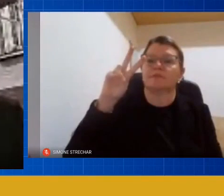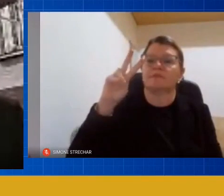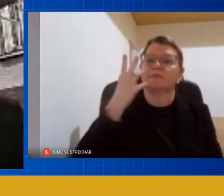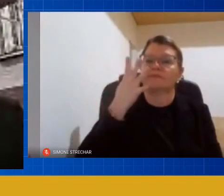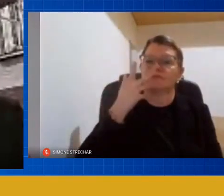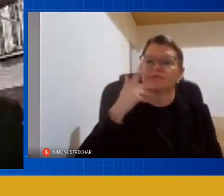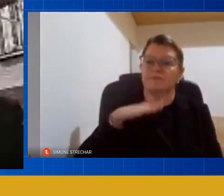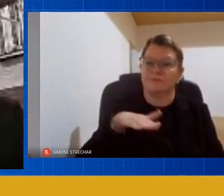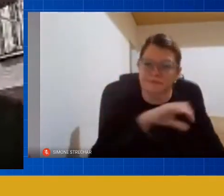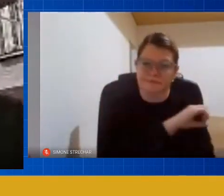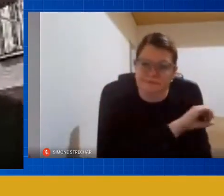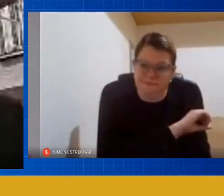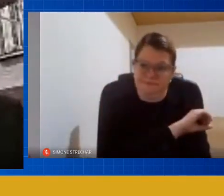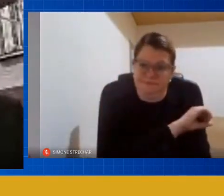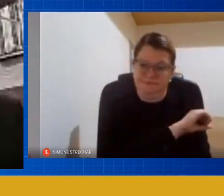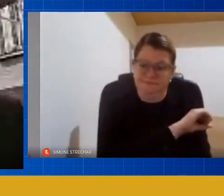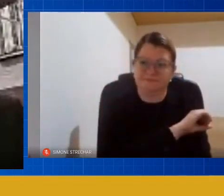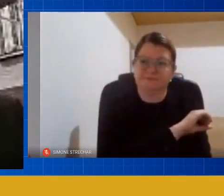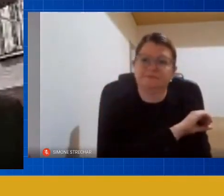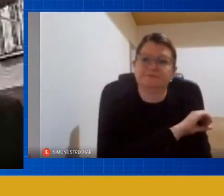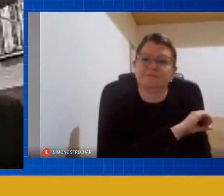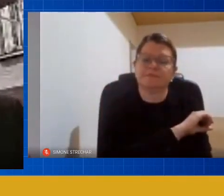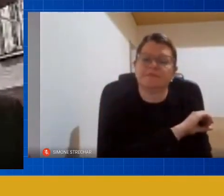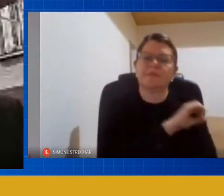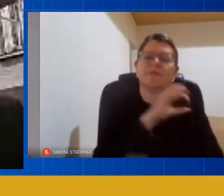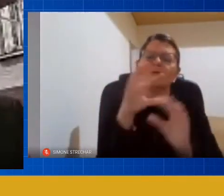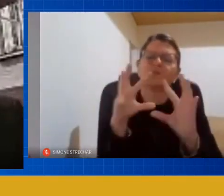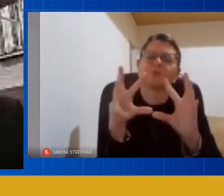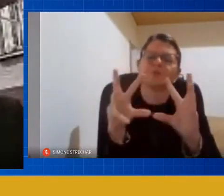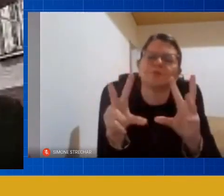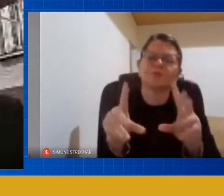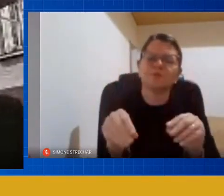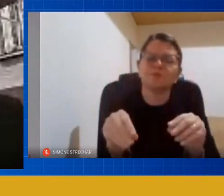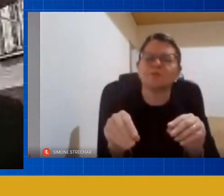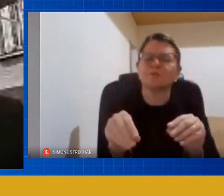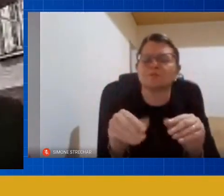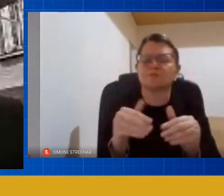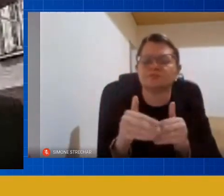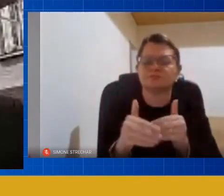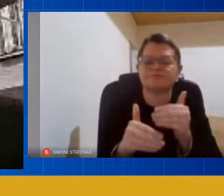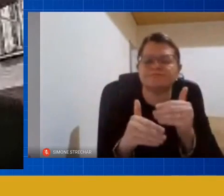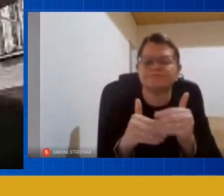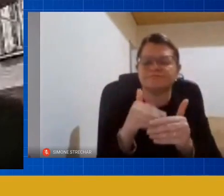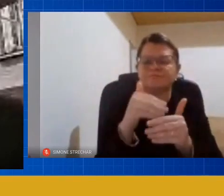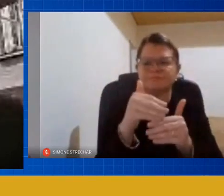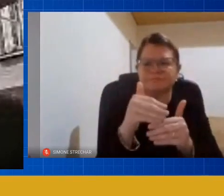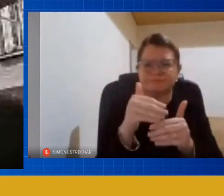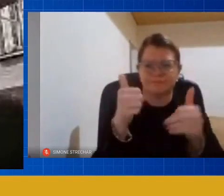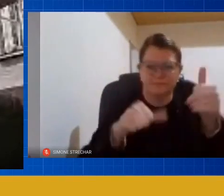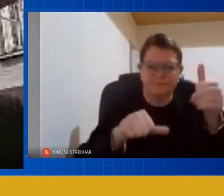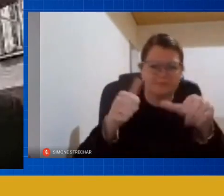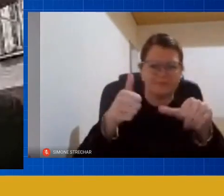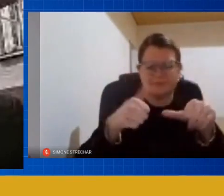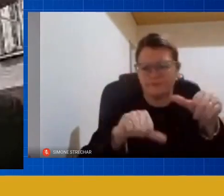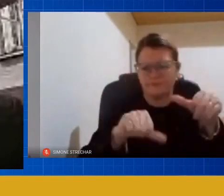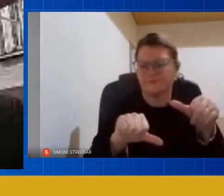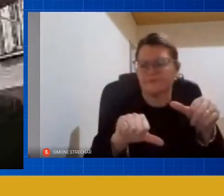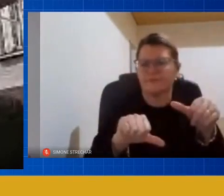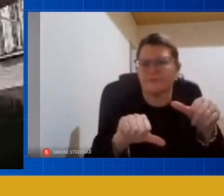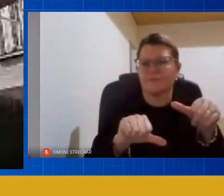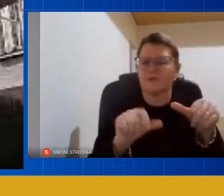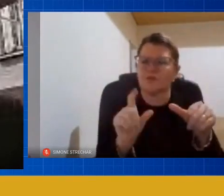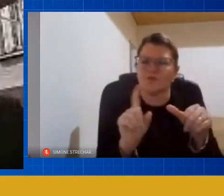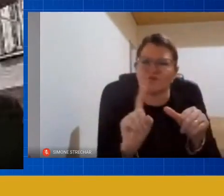infantil todo o processo de avaliação ele não está na perspectiva de classificar